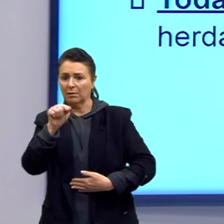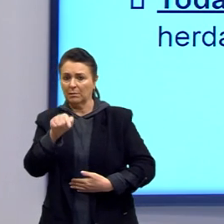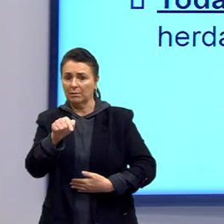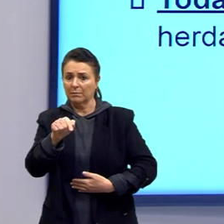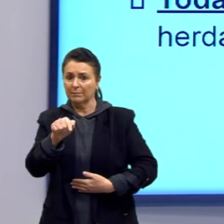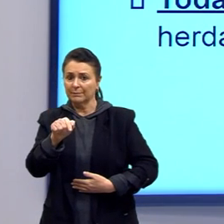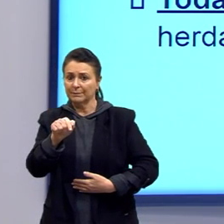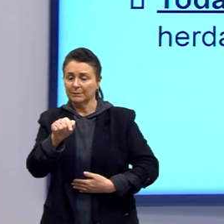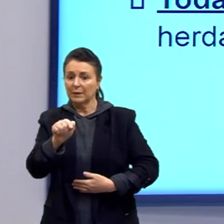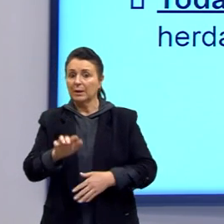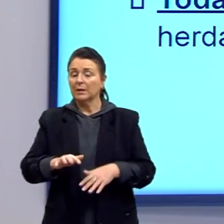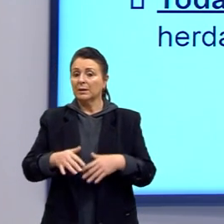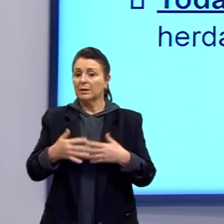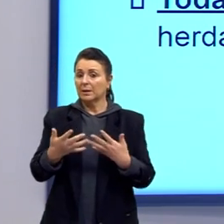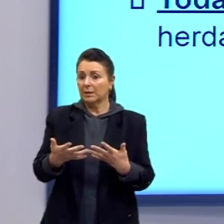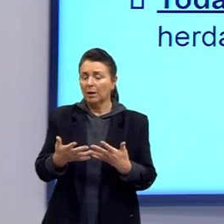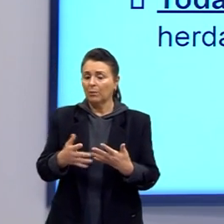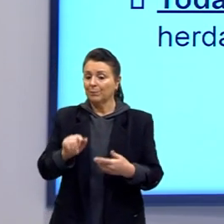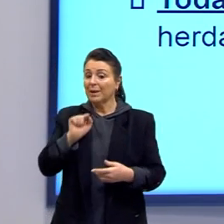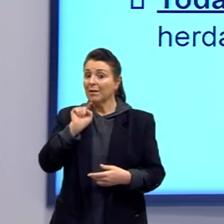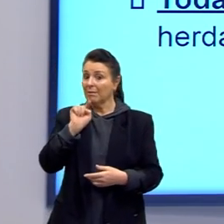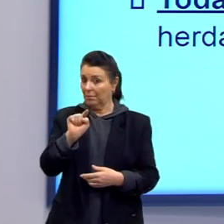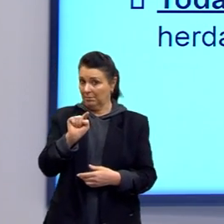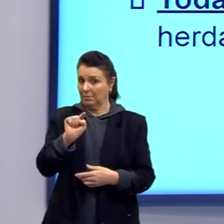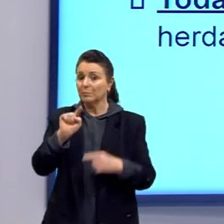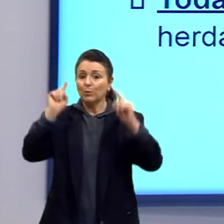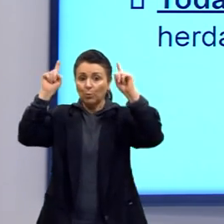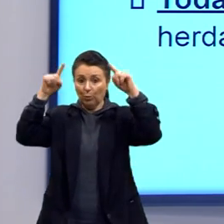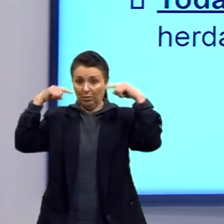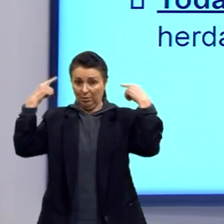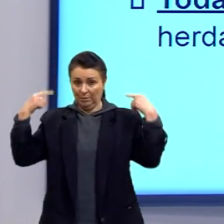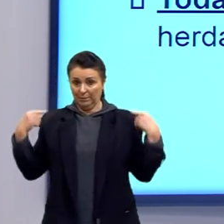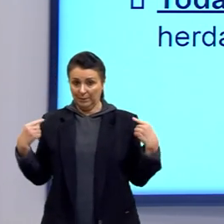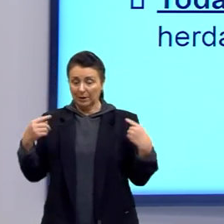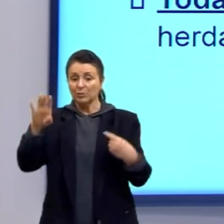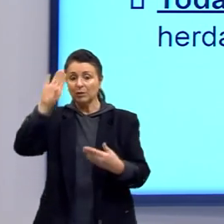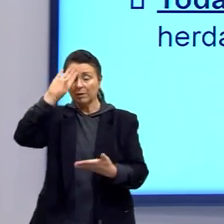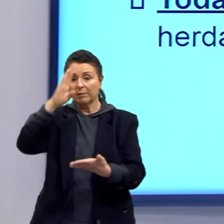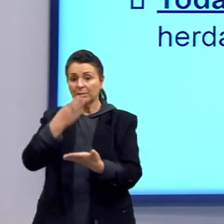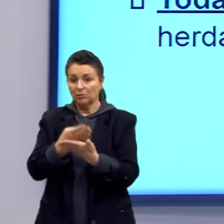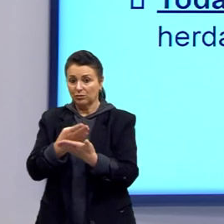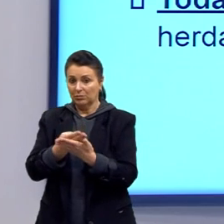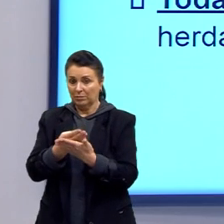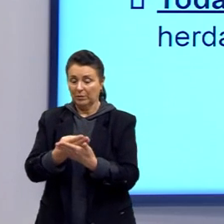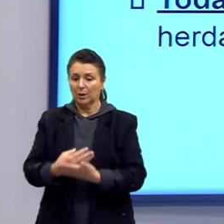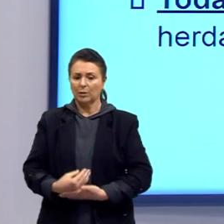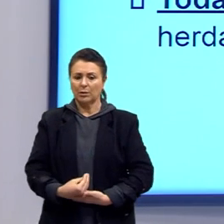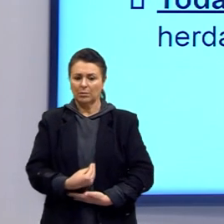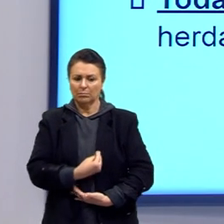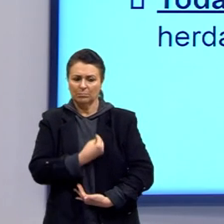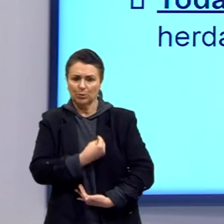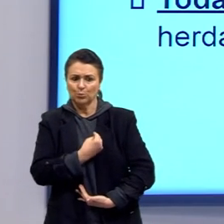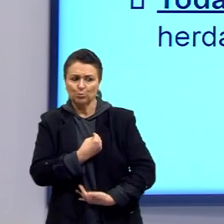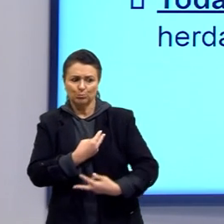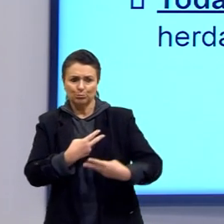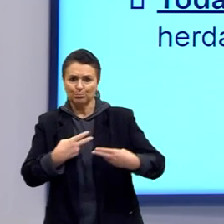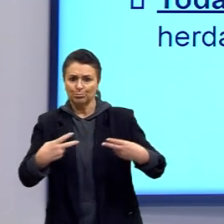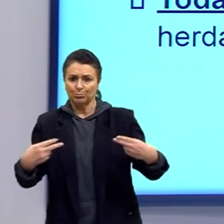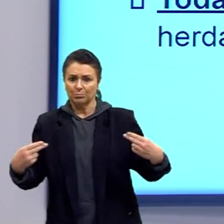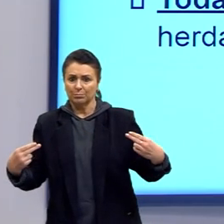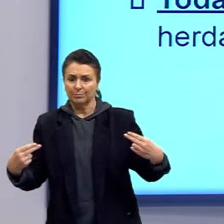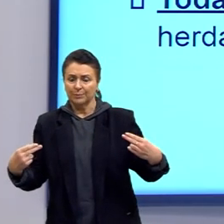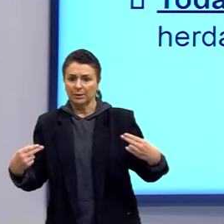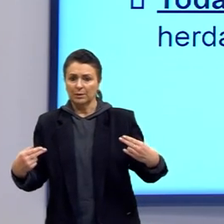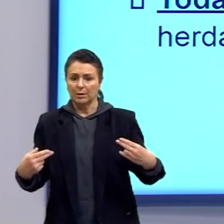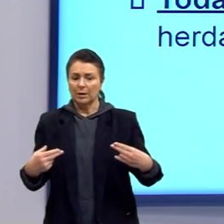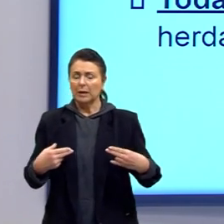Então, ele acreditava, né? Que o meio ambiente, o ser vivo teria, ele